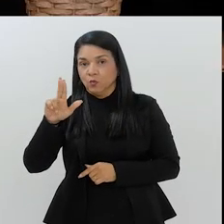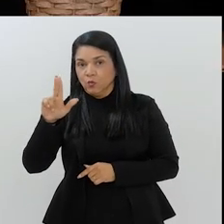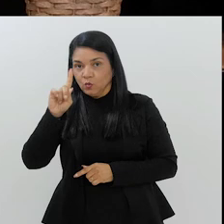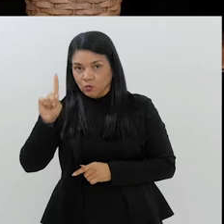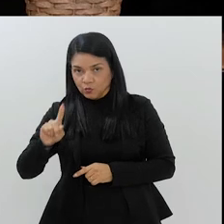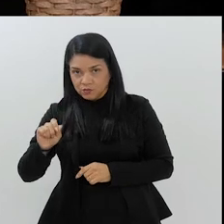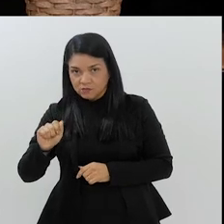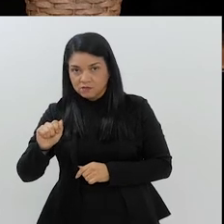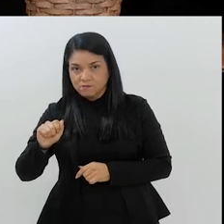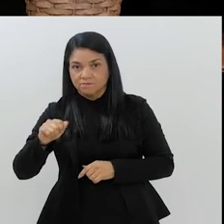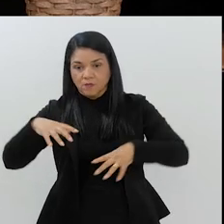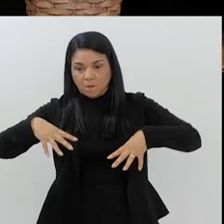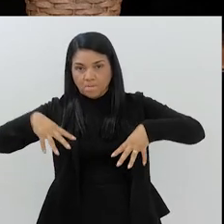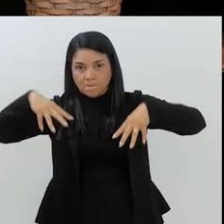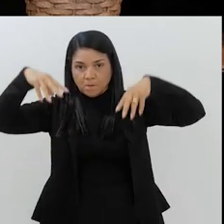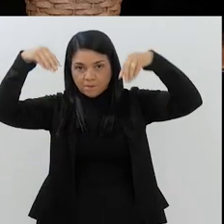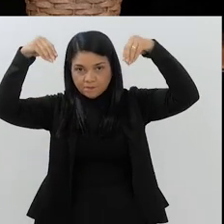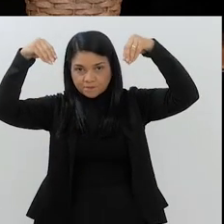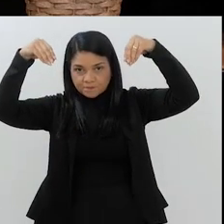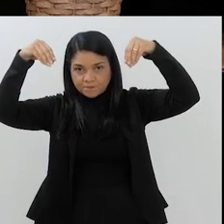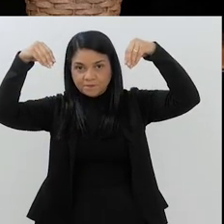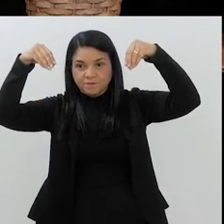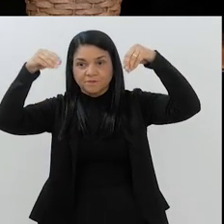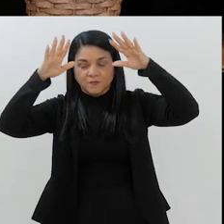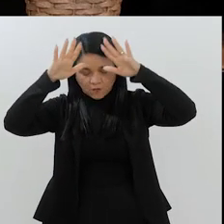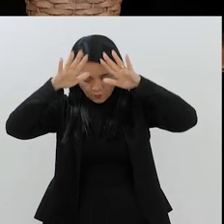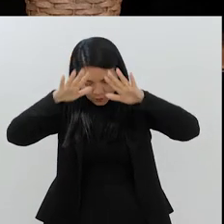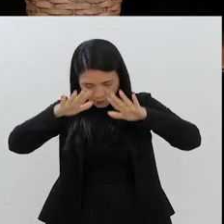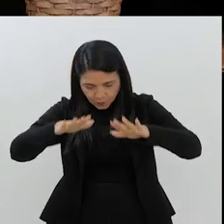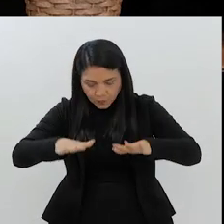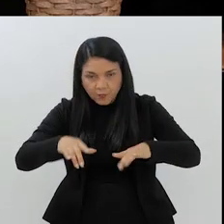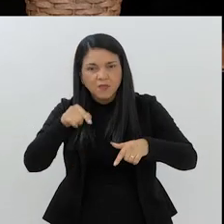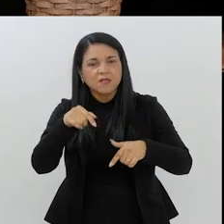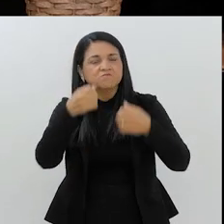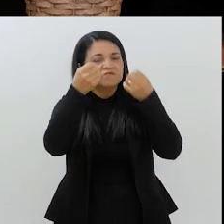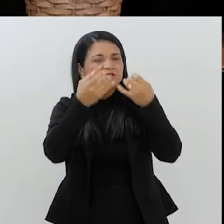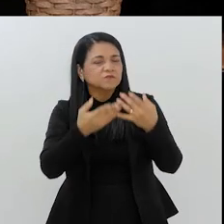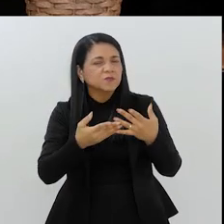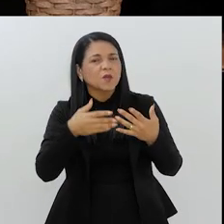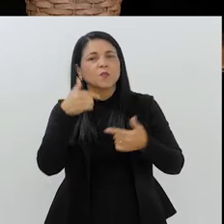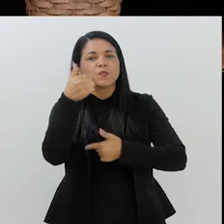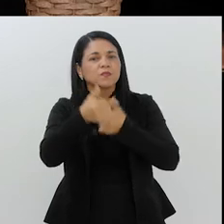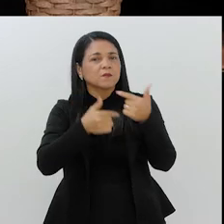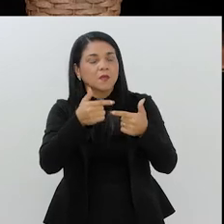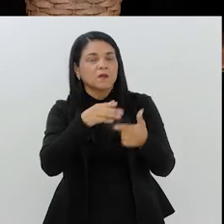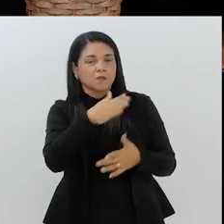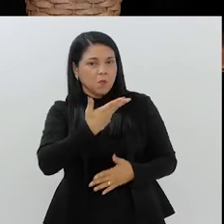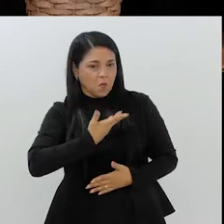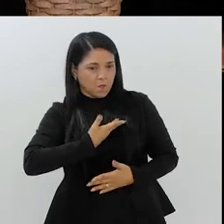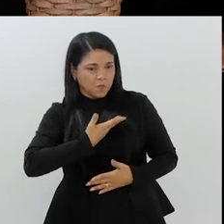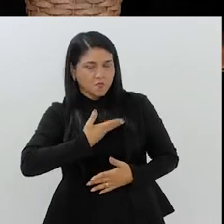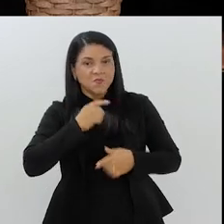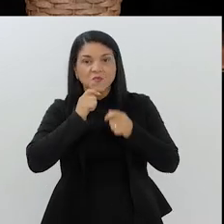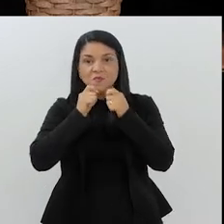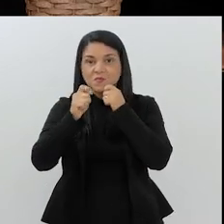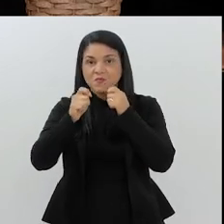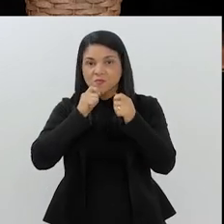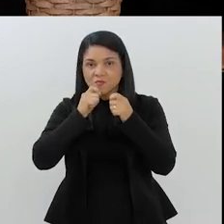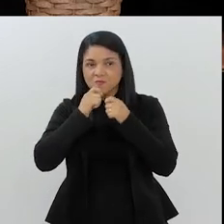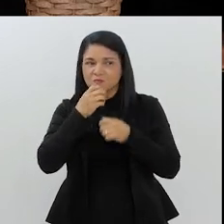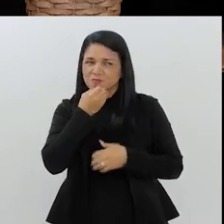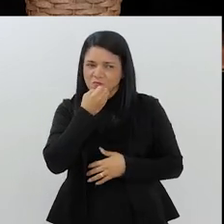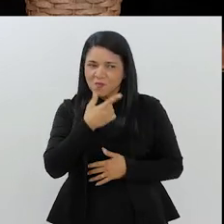e vai falar para a gente um pouquinho sobre esse trabalho. É um colega jornalista, né? O que tem de bom.